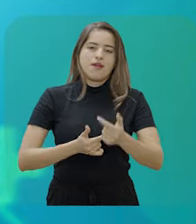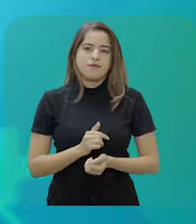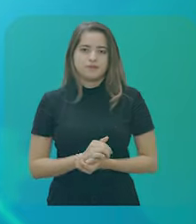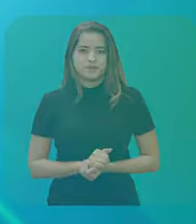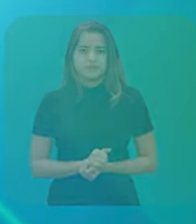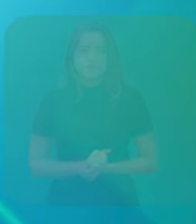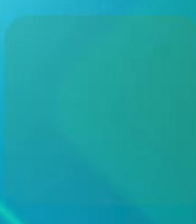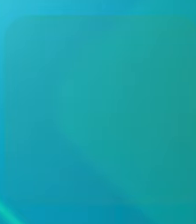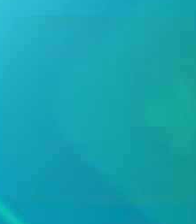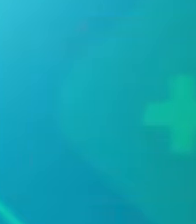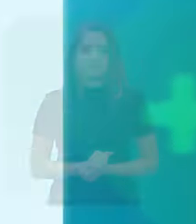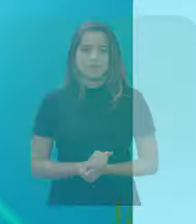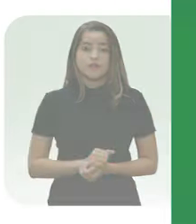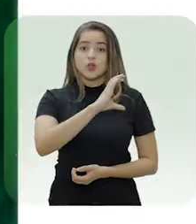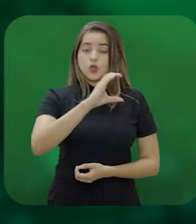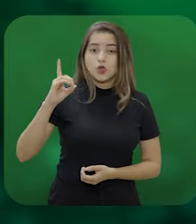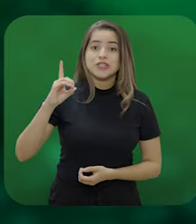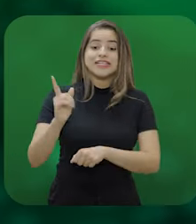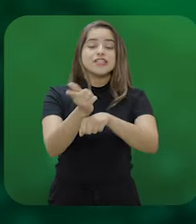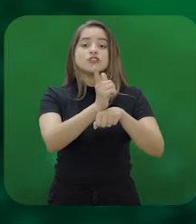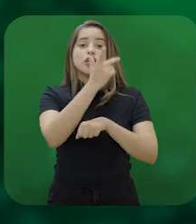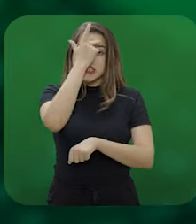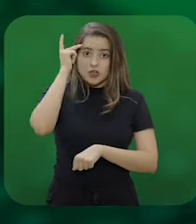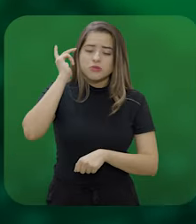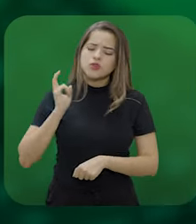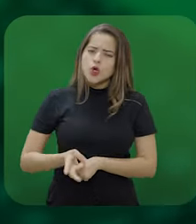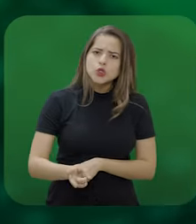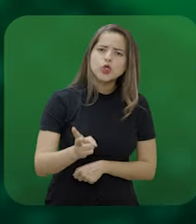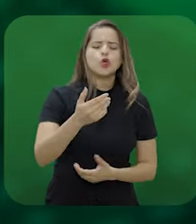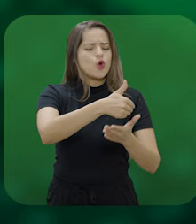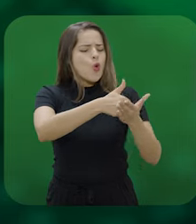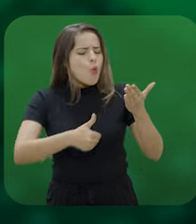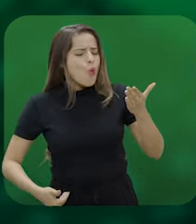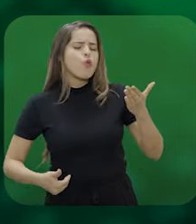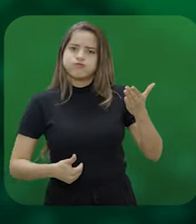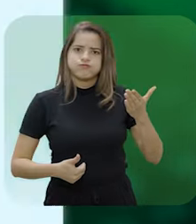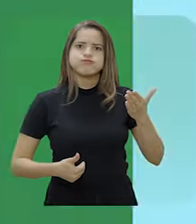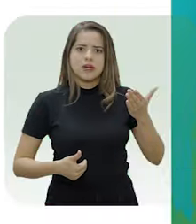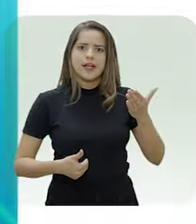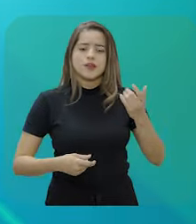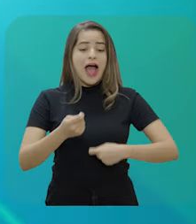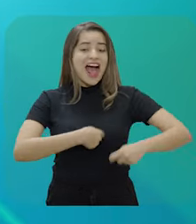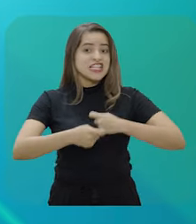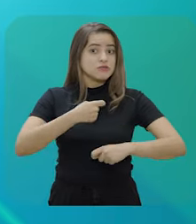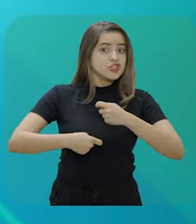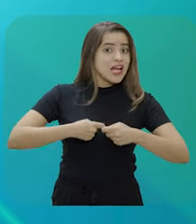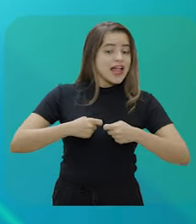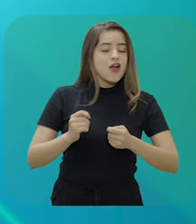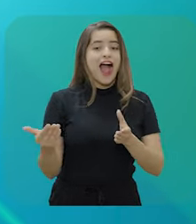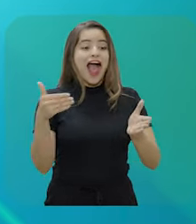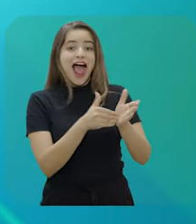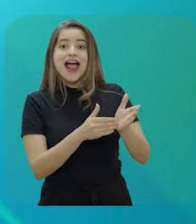e lançará na folha de pagamento. A partir de que momento a aposentadoria passa a vigorar? A partir da